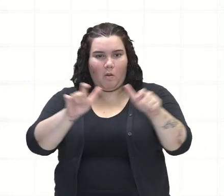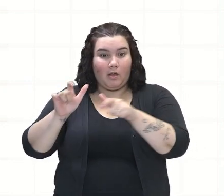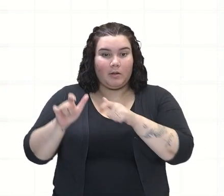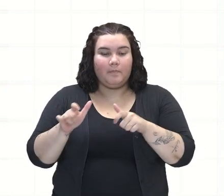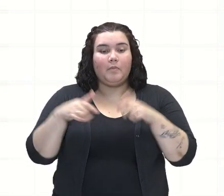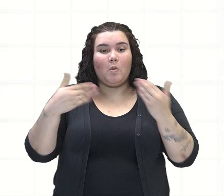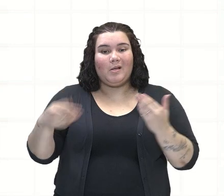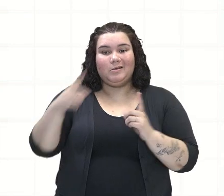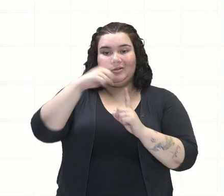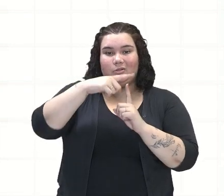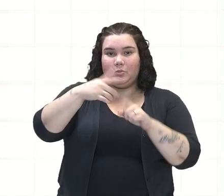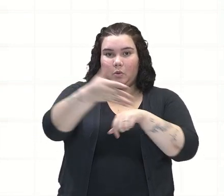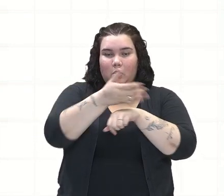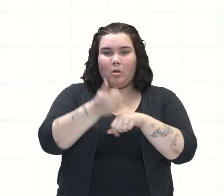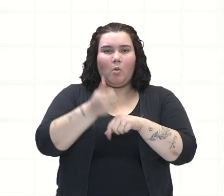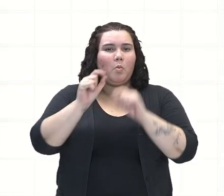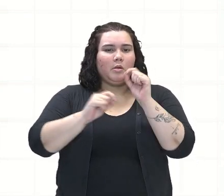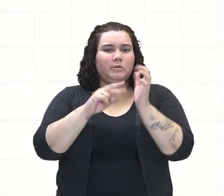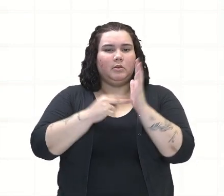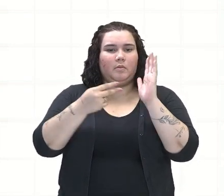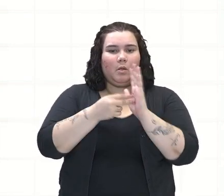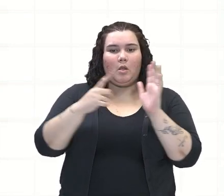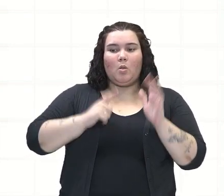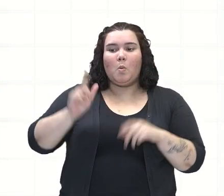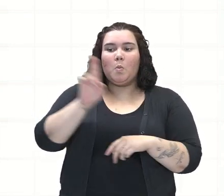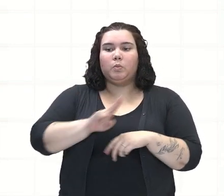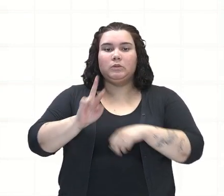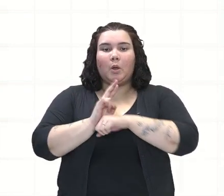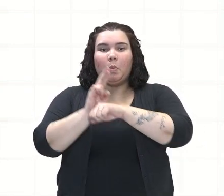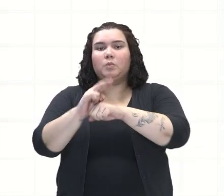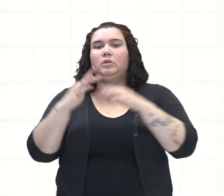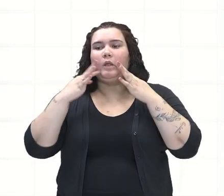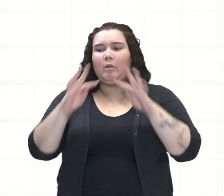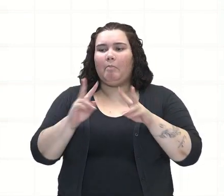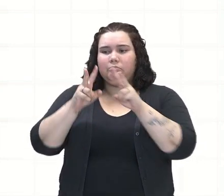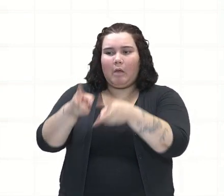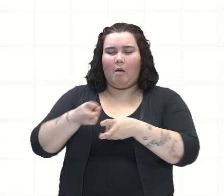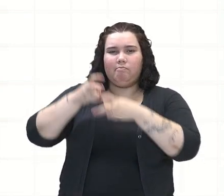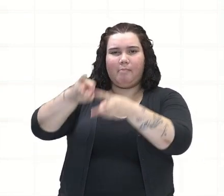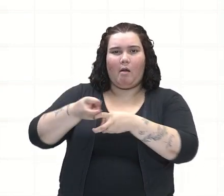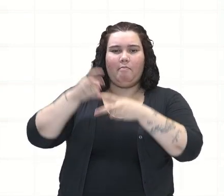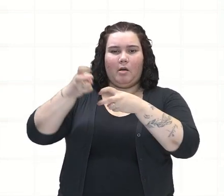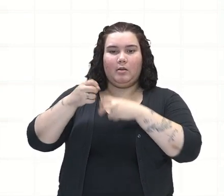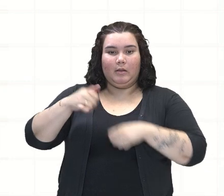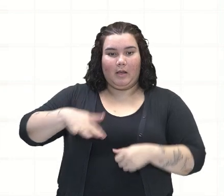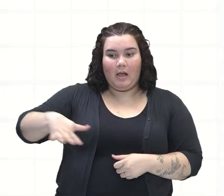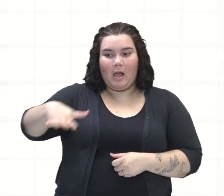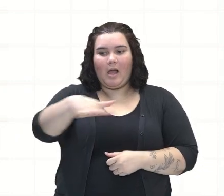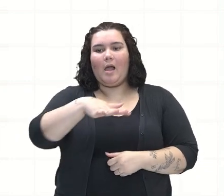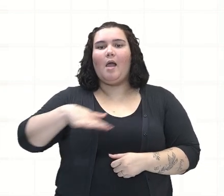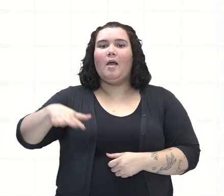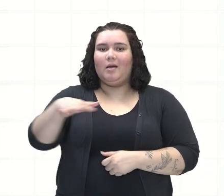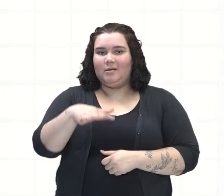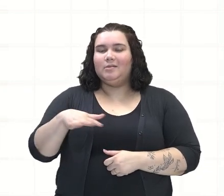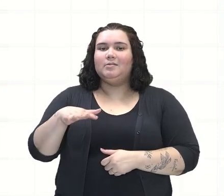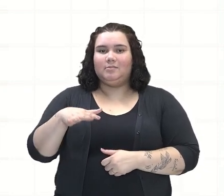caracterizada pela extração de bens e recursos naturais que estão disponíveis lá na colônia em benefício da metrópole,